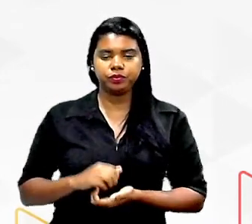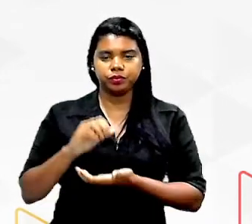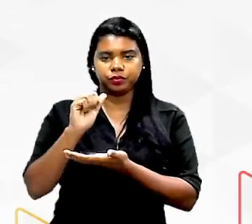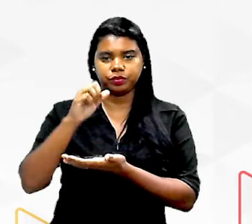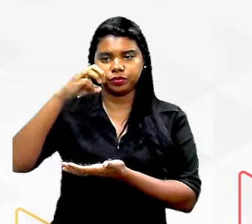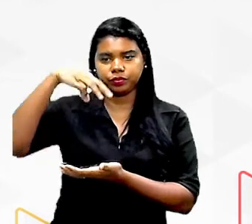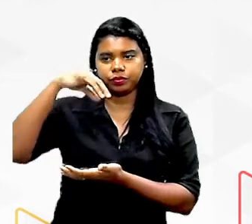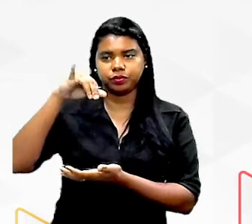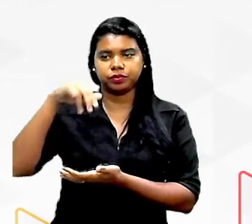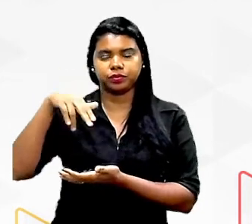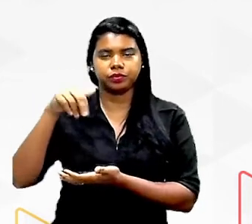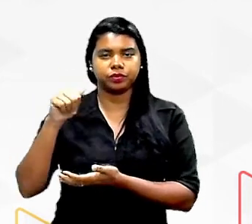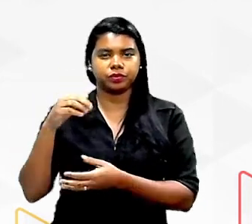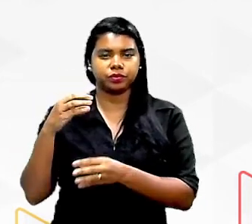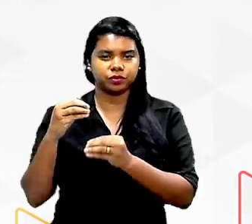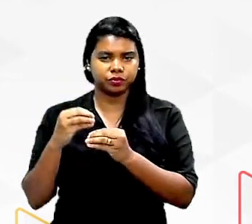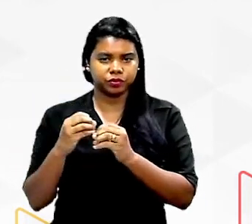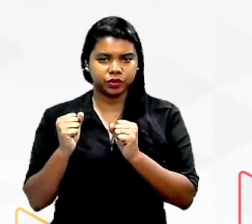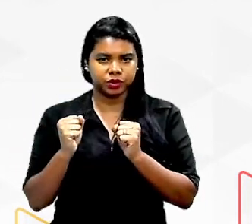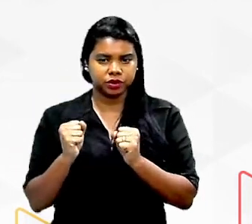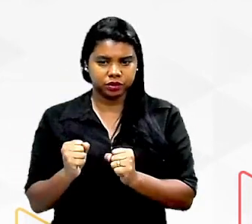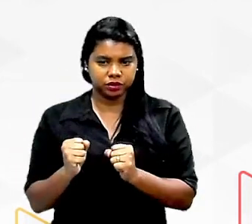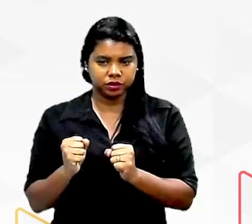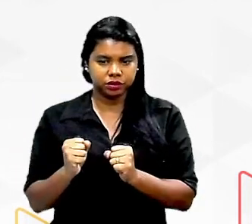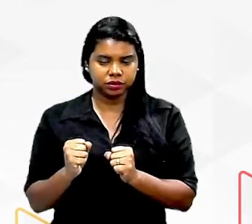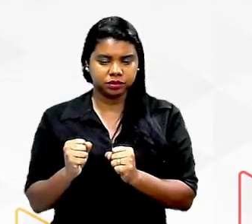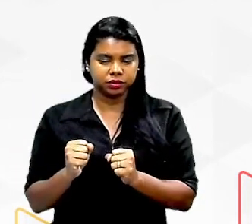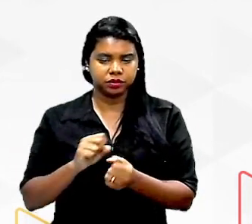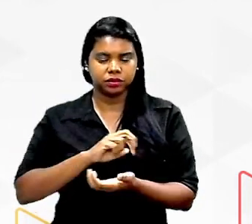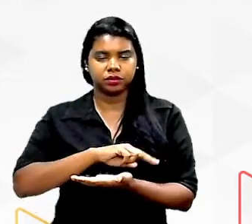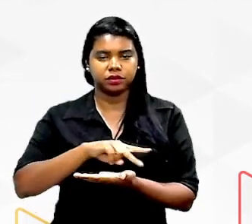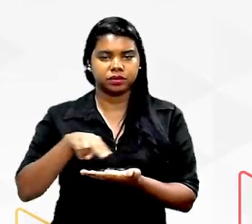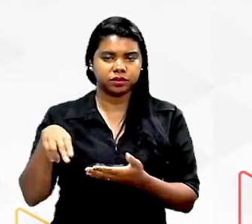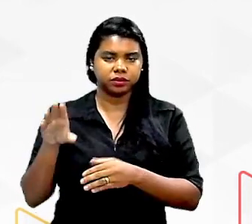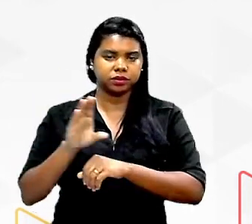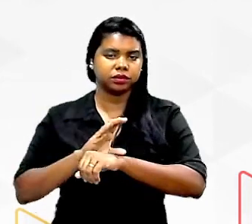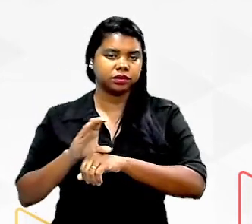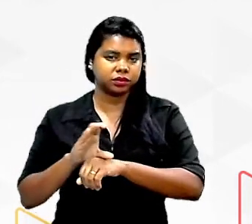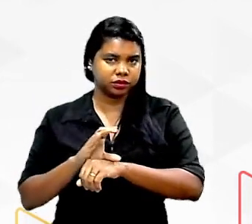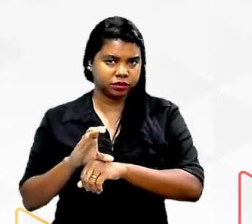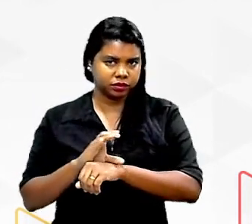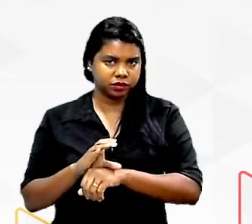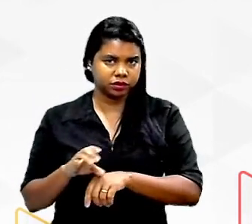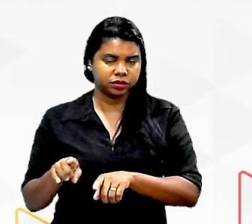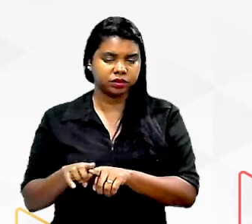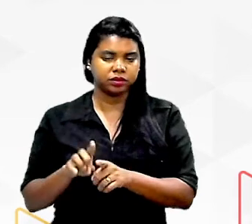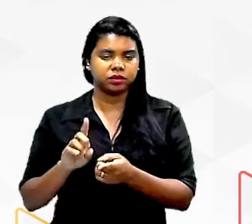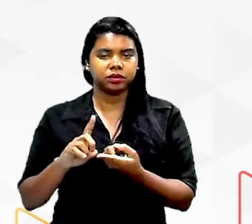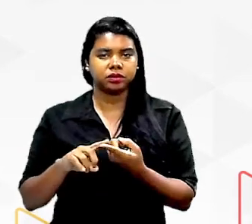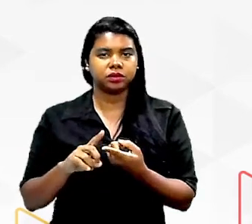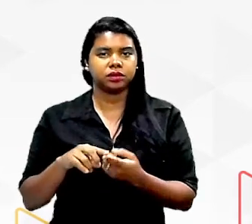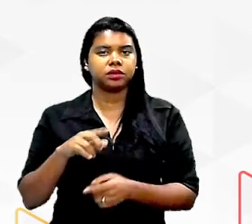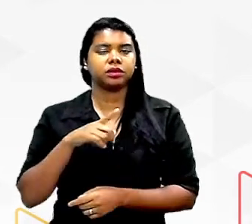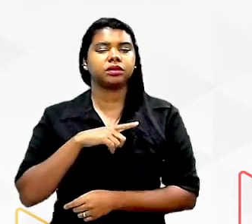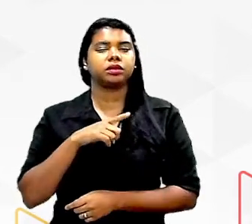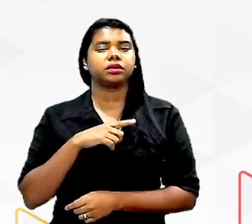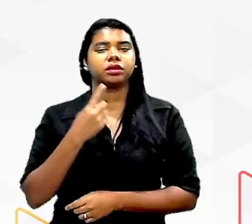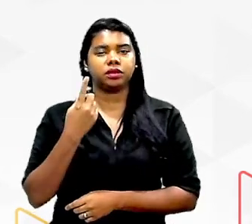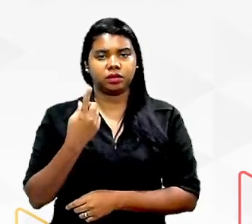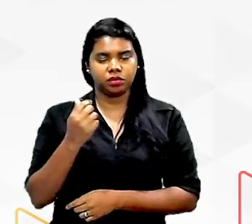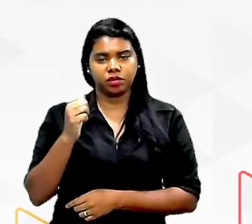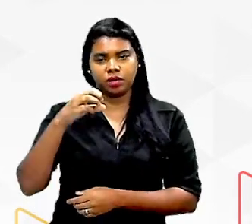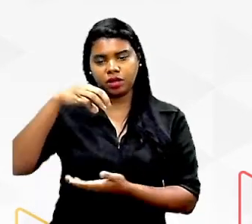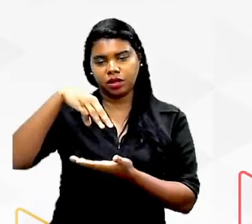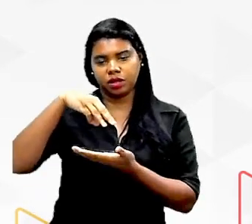essa cadeia lateral que pode ser até pode ser vários carbonos mas também pode ser o hidrogênio eu vou ter então aí um amino